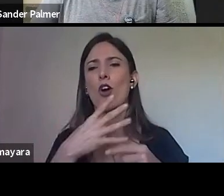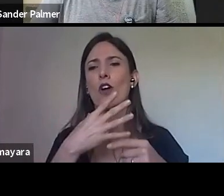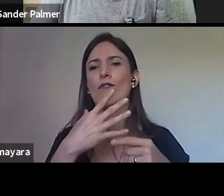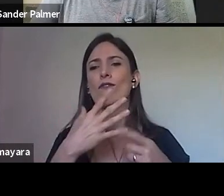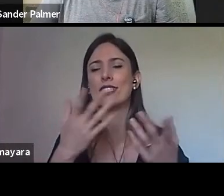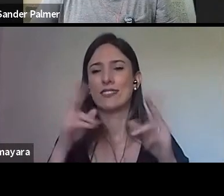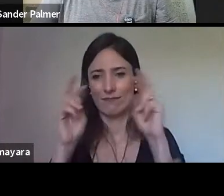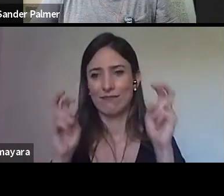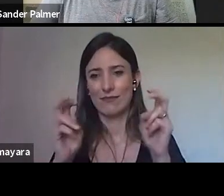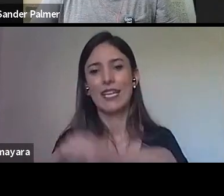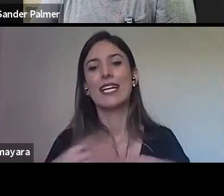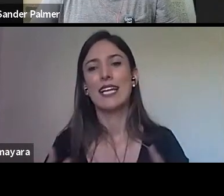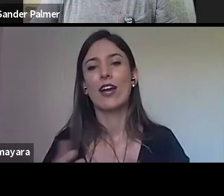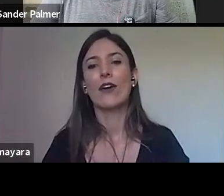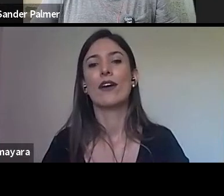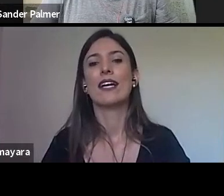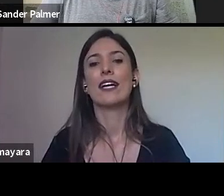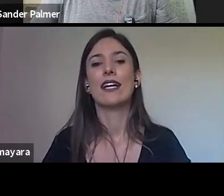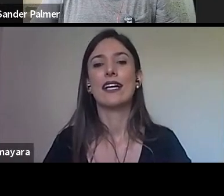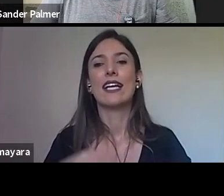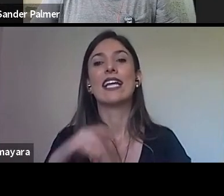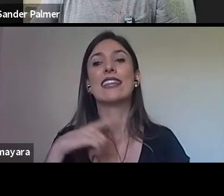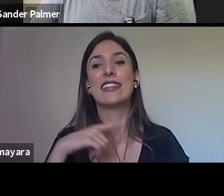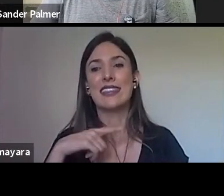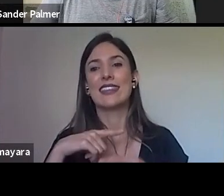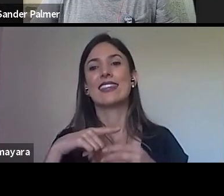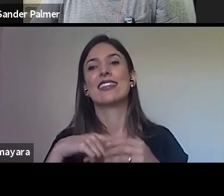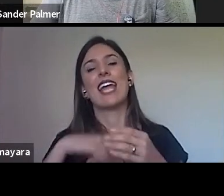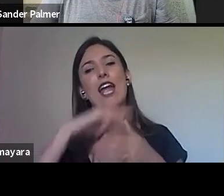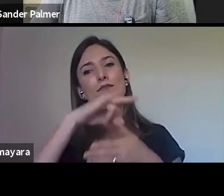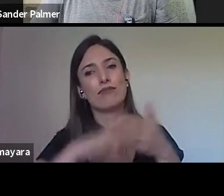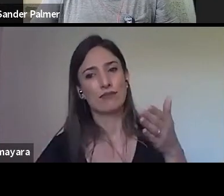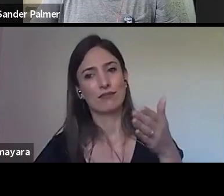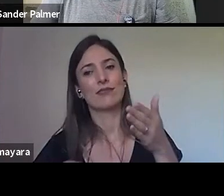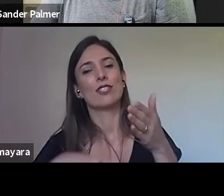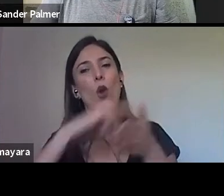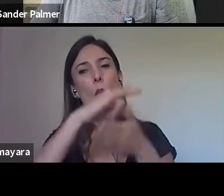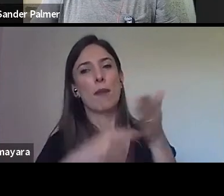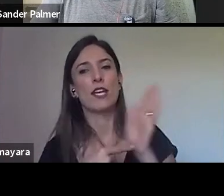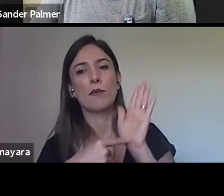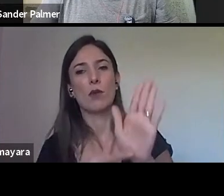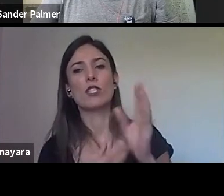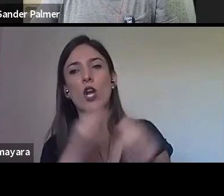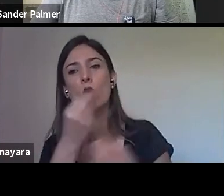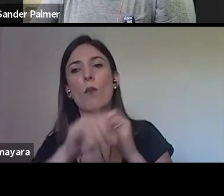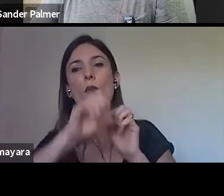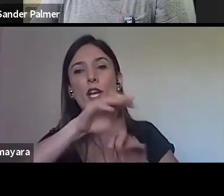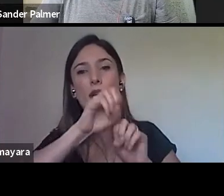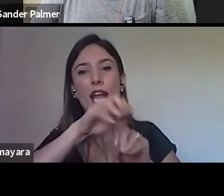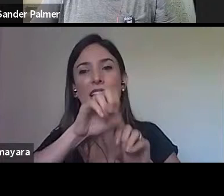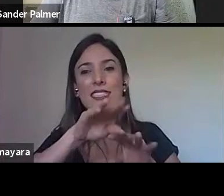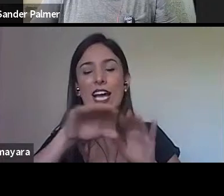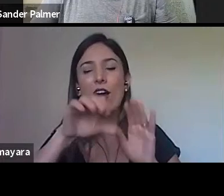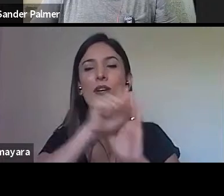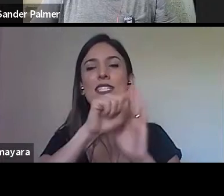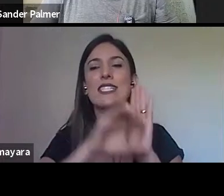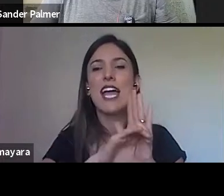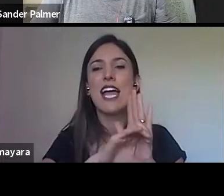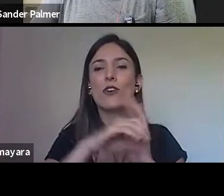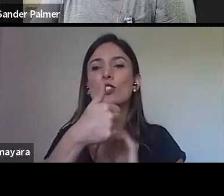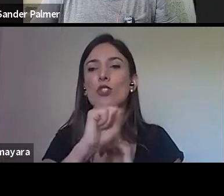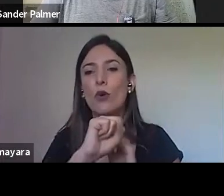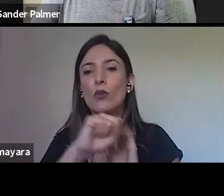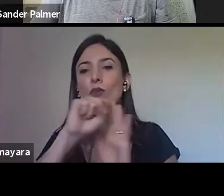uma documentação, inclusive, sobre educação fantástica para o século XVIII e XIX, e essa documentação está em